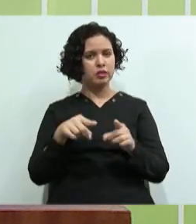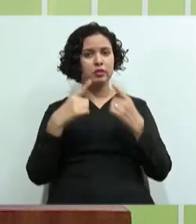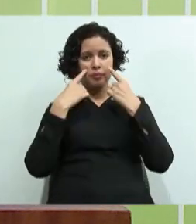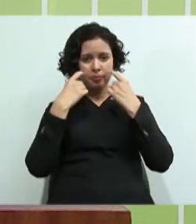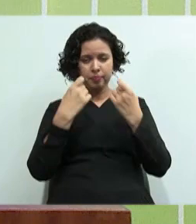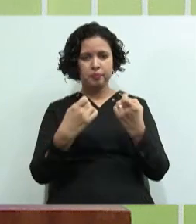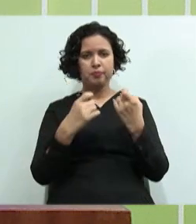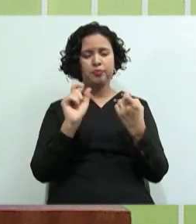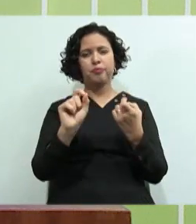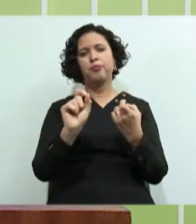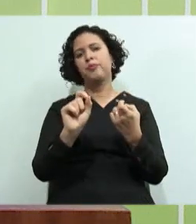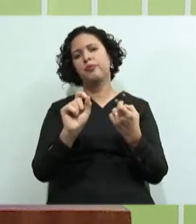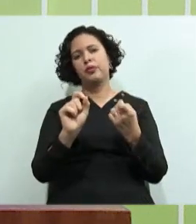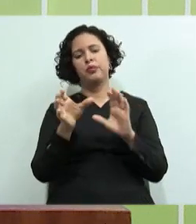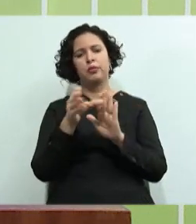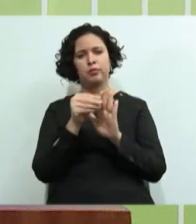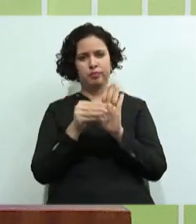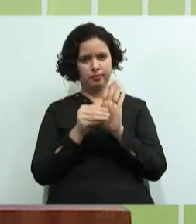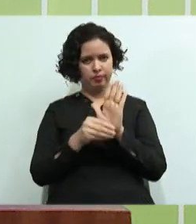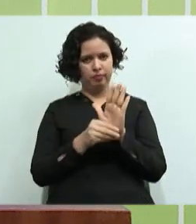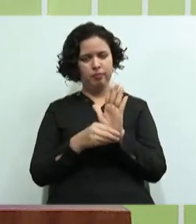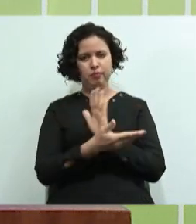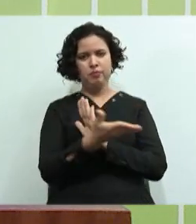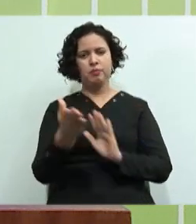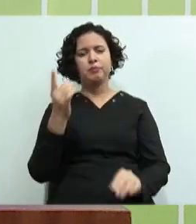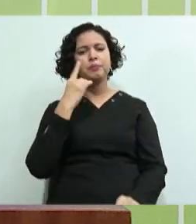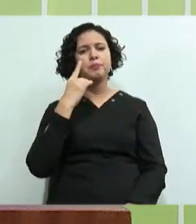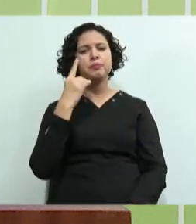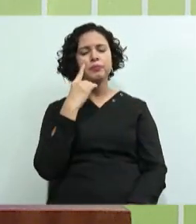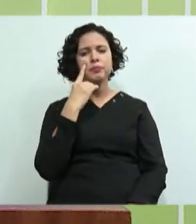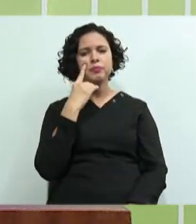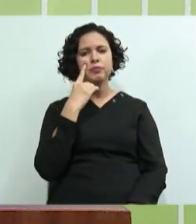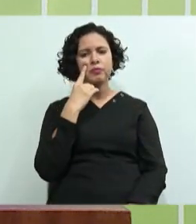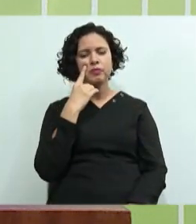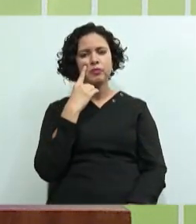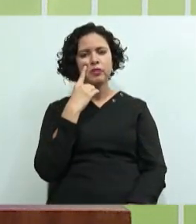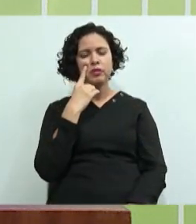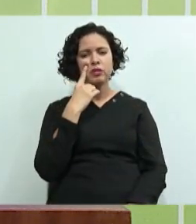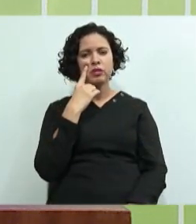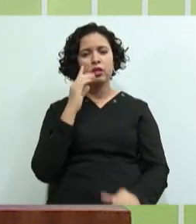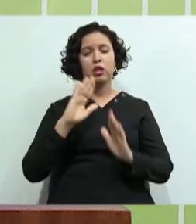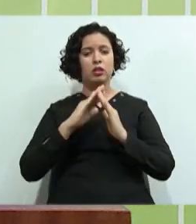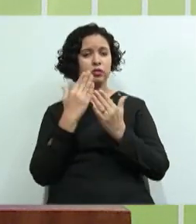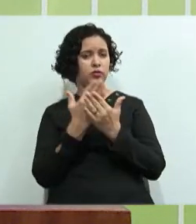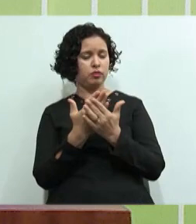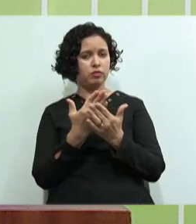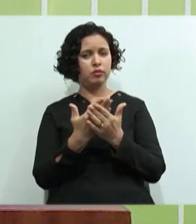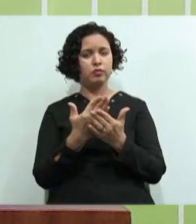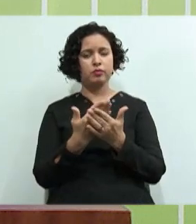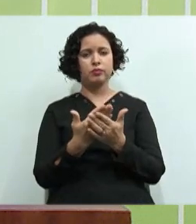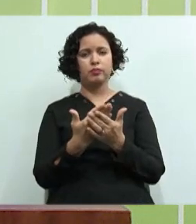É bastante interessante Que nesse conteúdo Vocês vão ver Que uma das escolas A escola